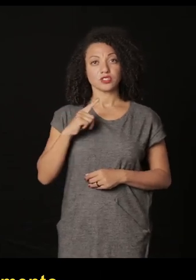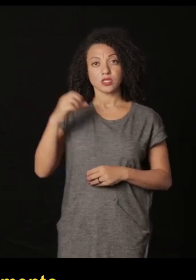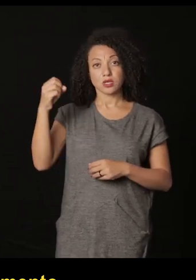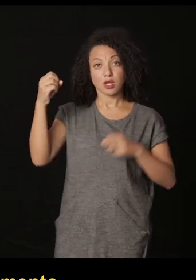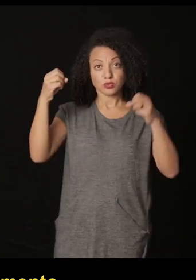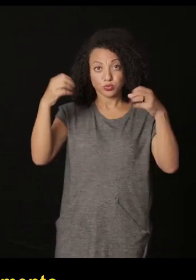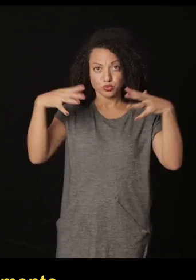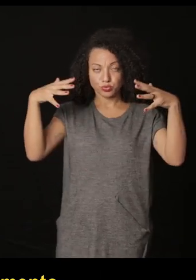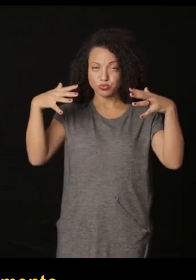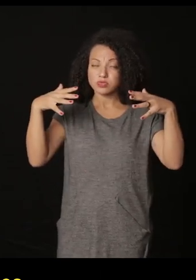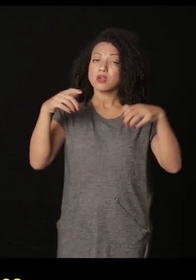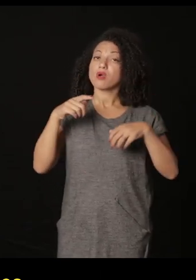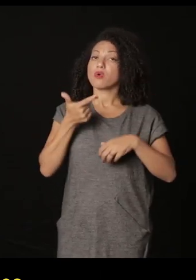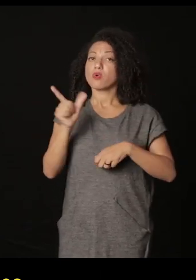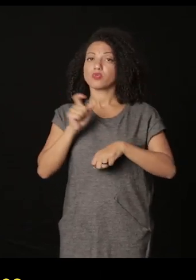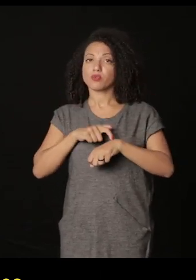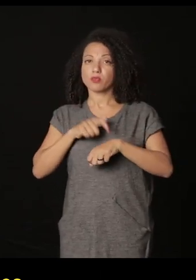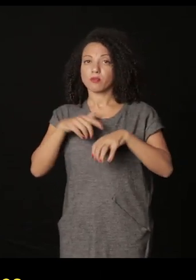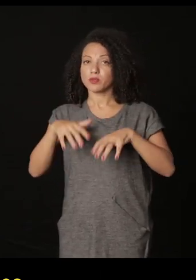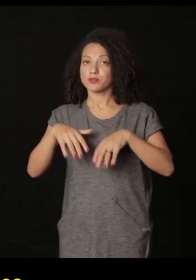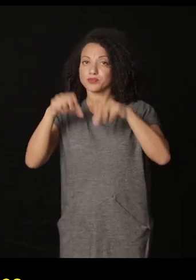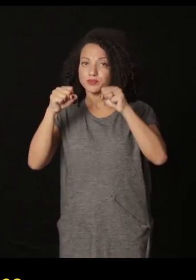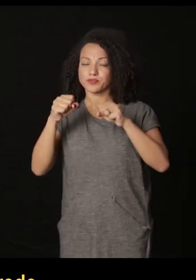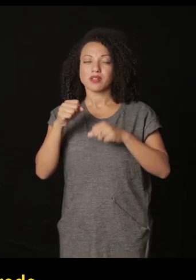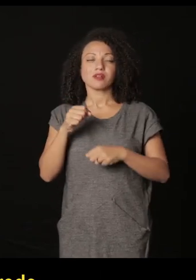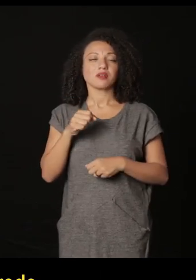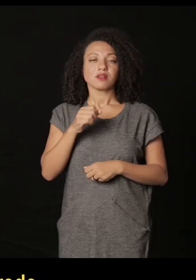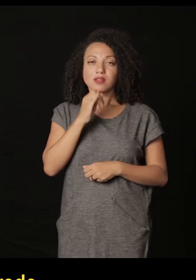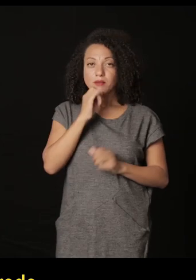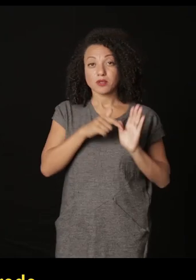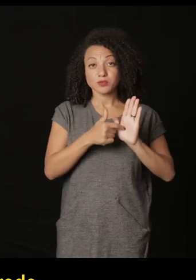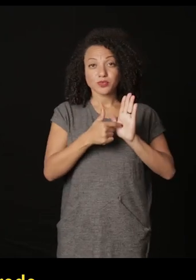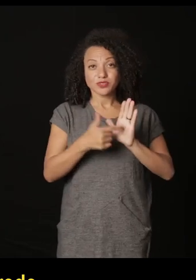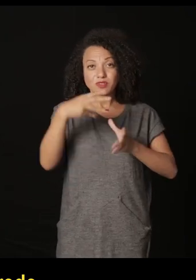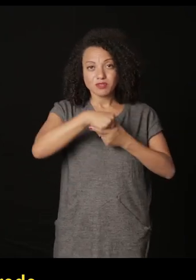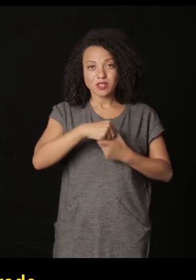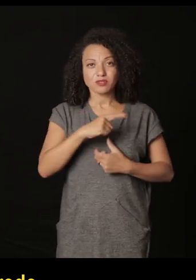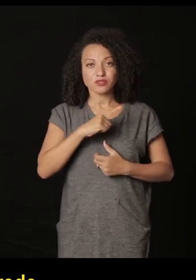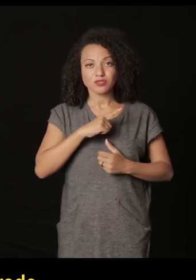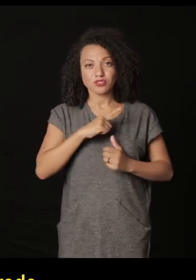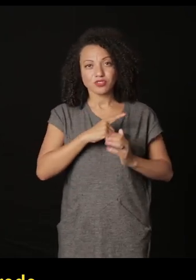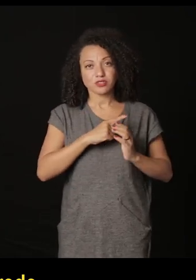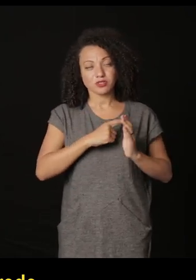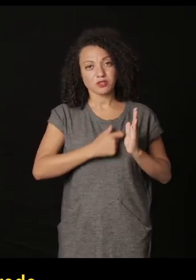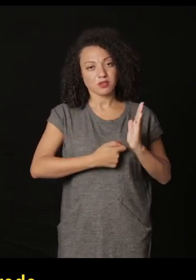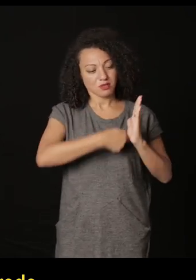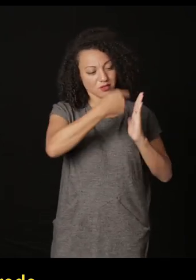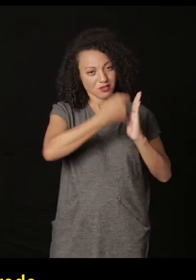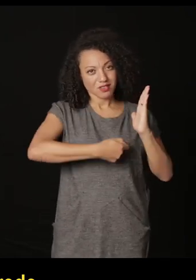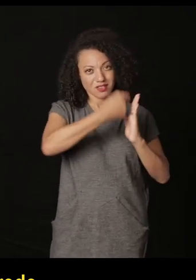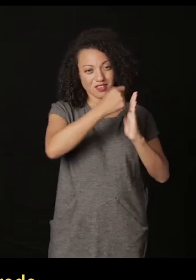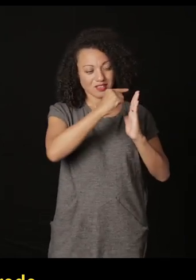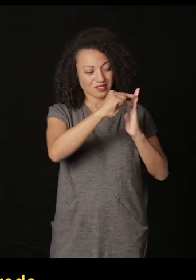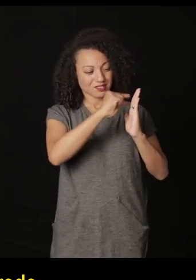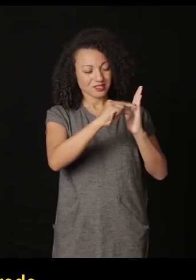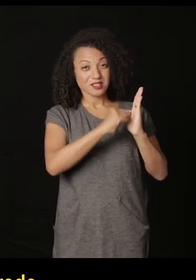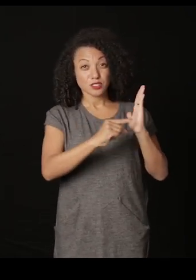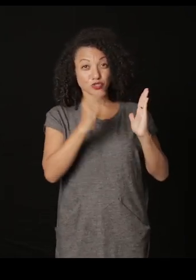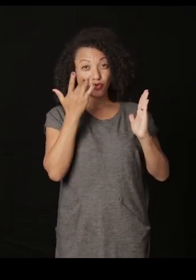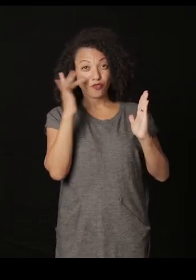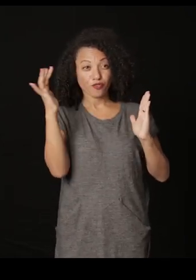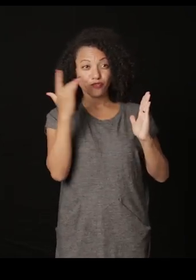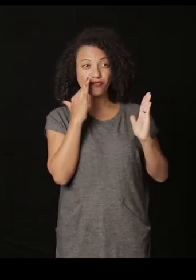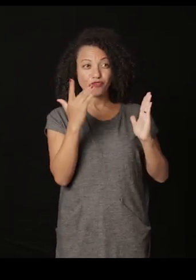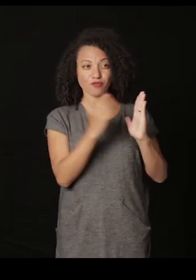com luzes apagadas onde você podia ler os textos que estavam pintados na parede com tinta fosforescente